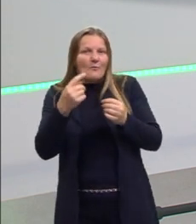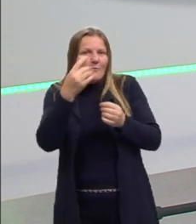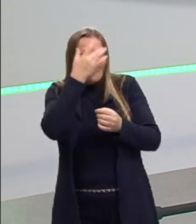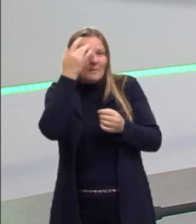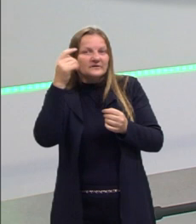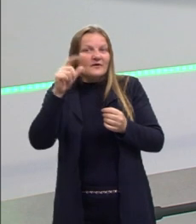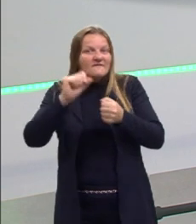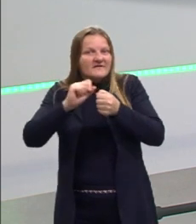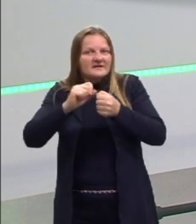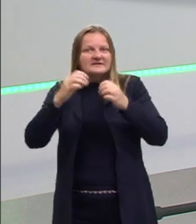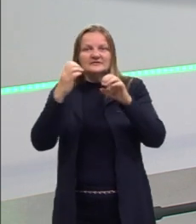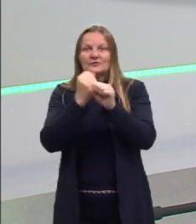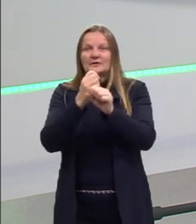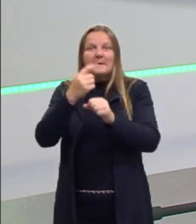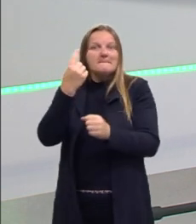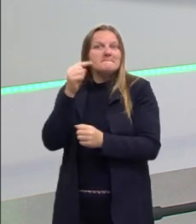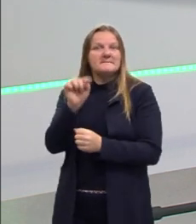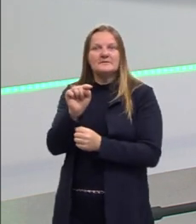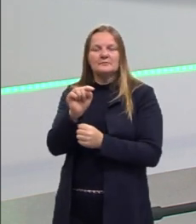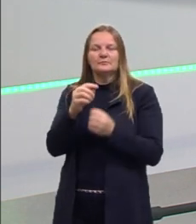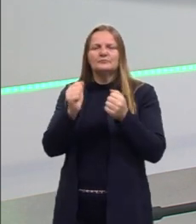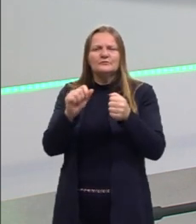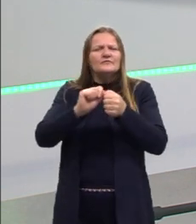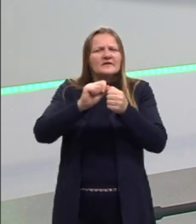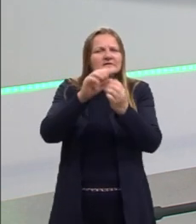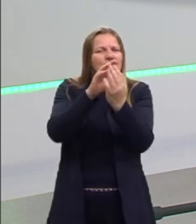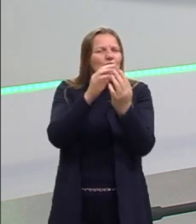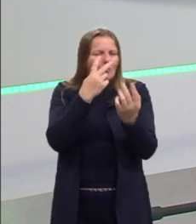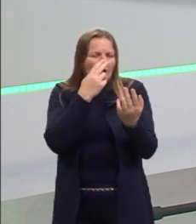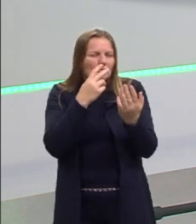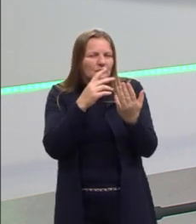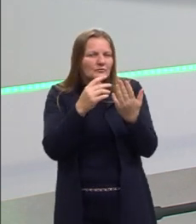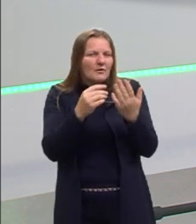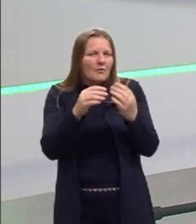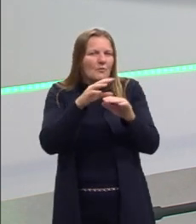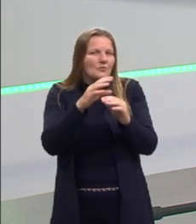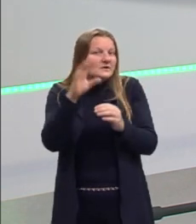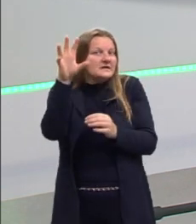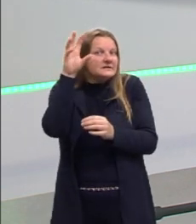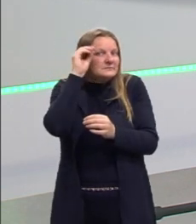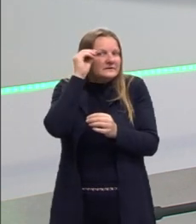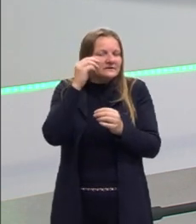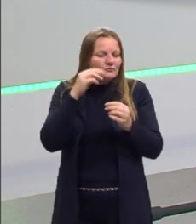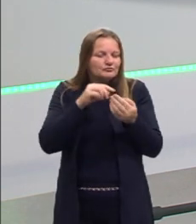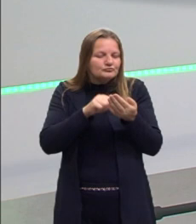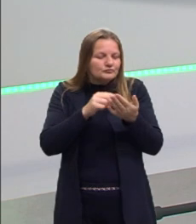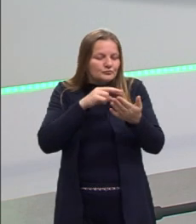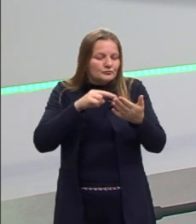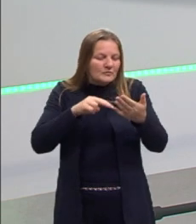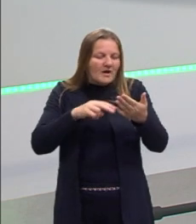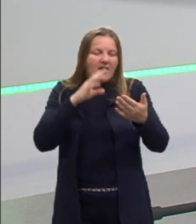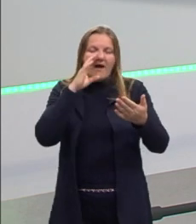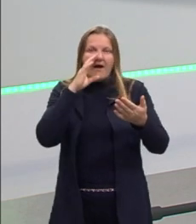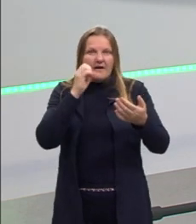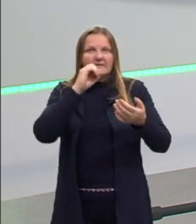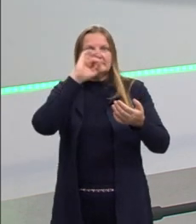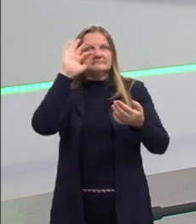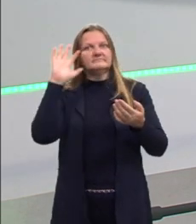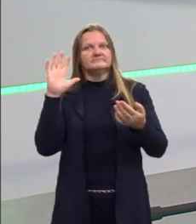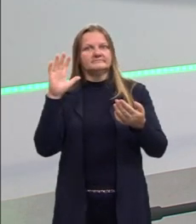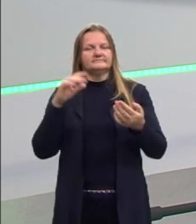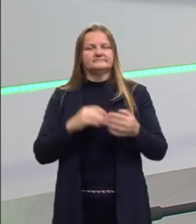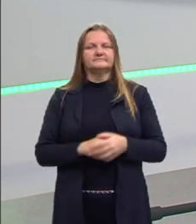prática esses elementos. Mas, antes da gente olhar para esse texto, esse detalhamento, então, vai ser aquela